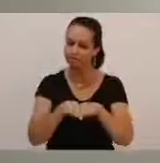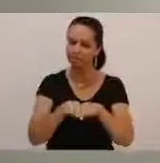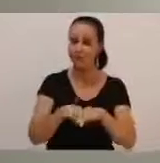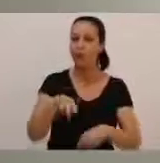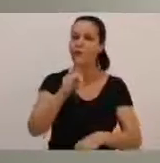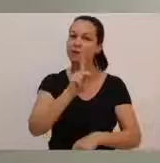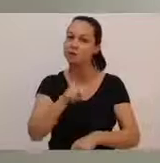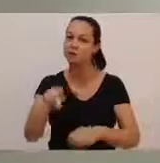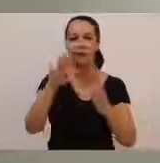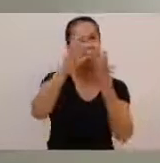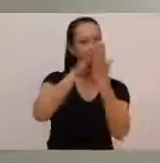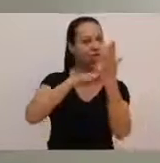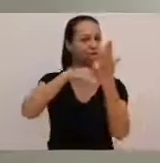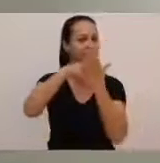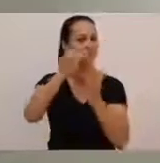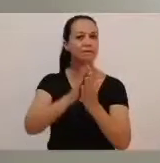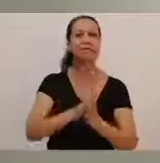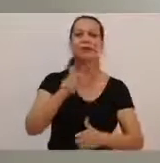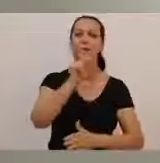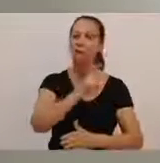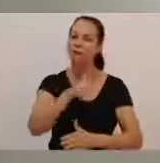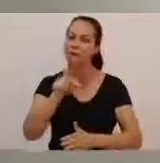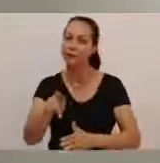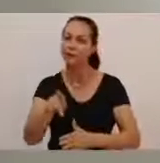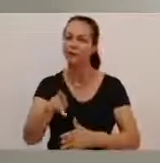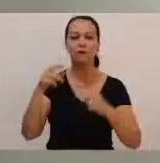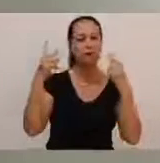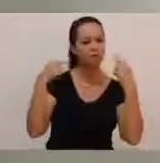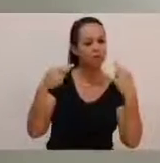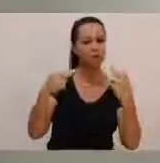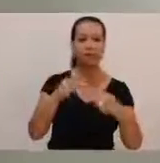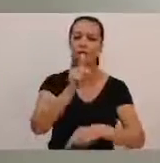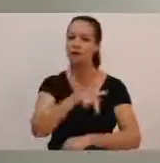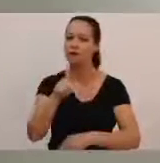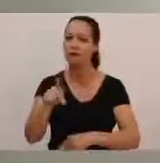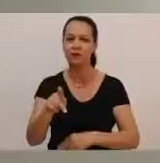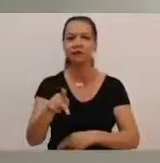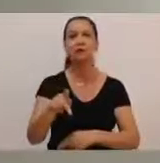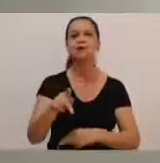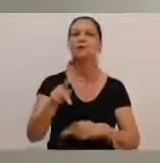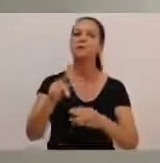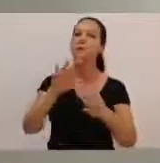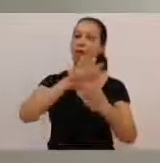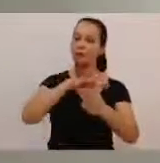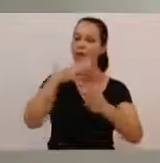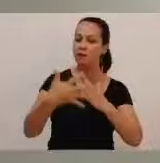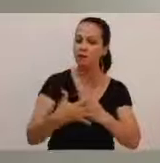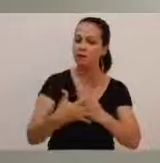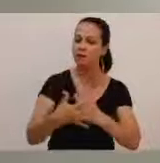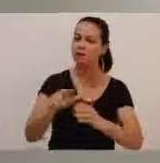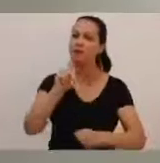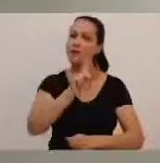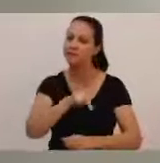contratação de professor de artes, professor docente, professor docente em